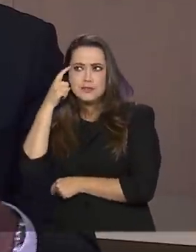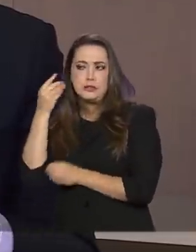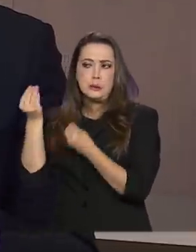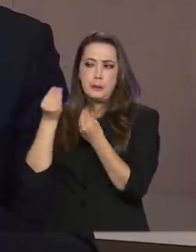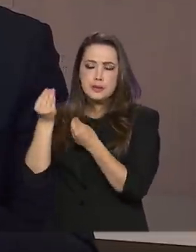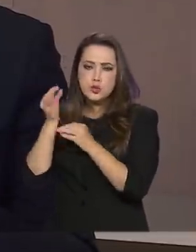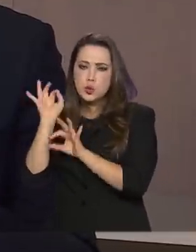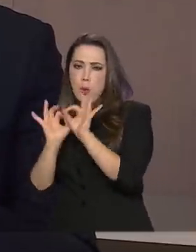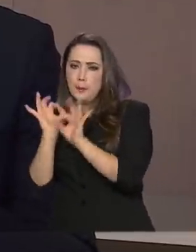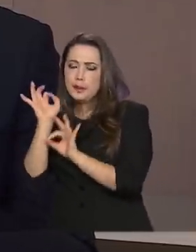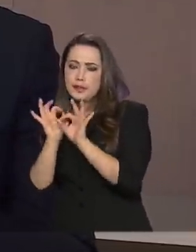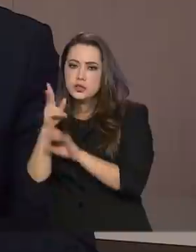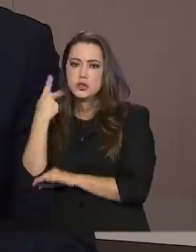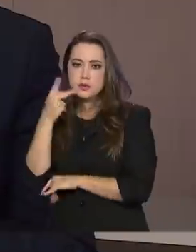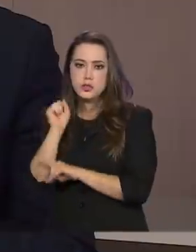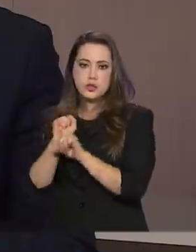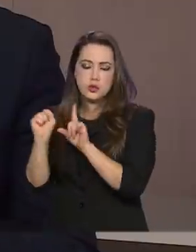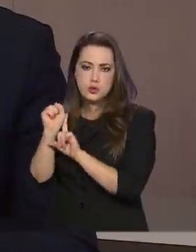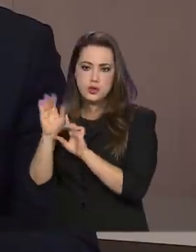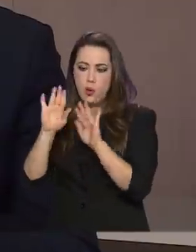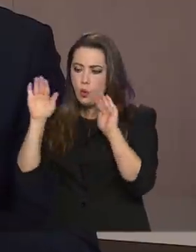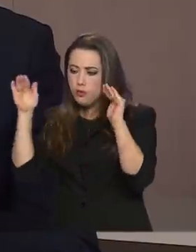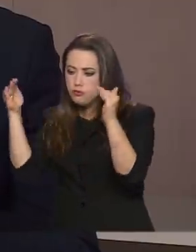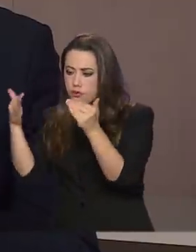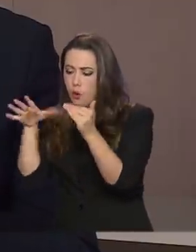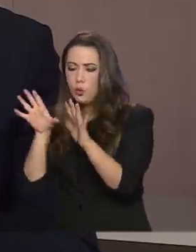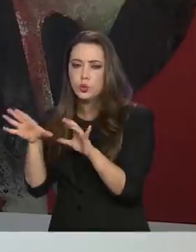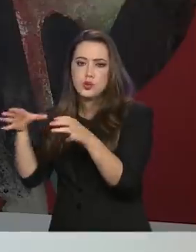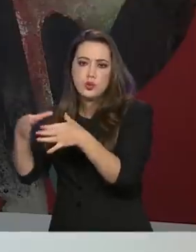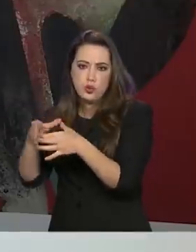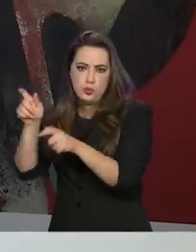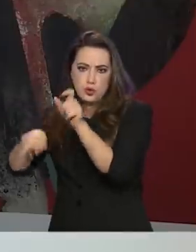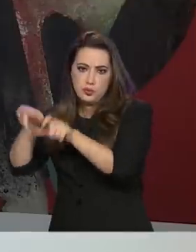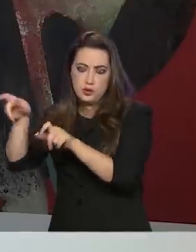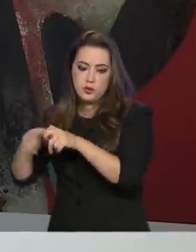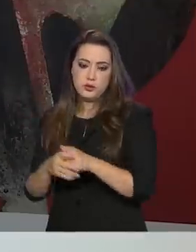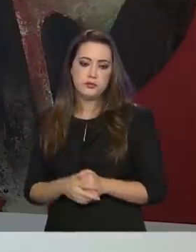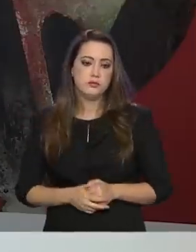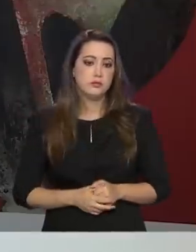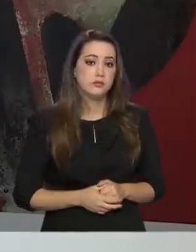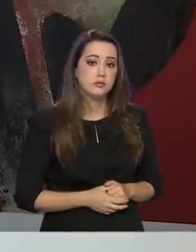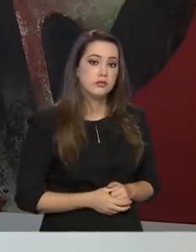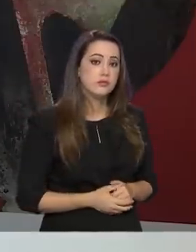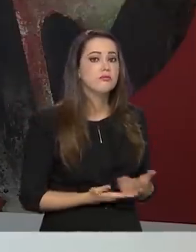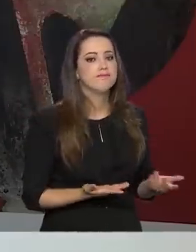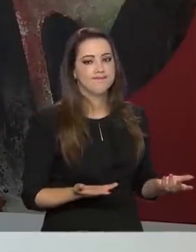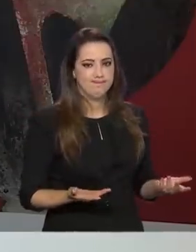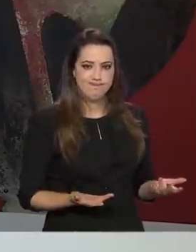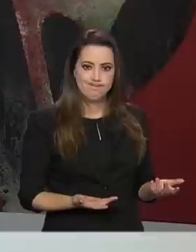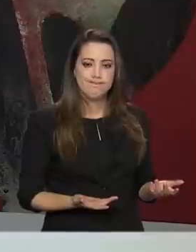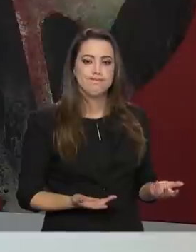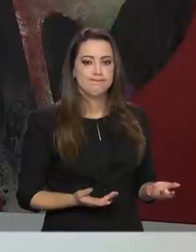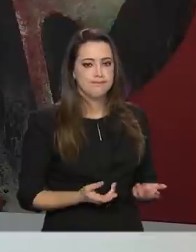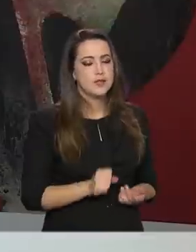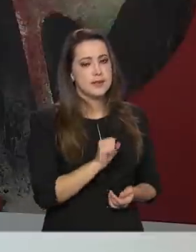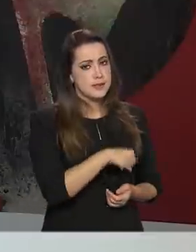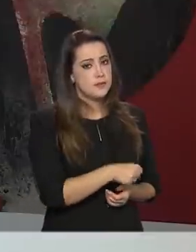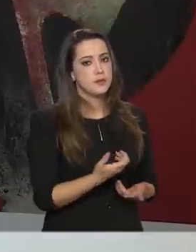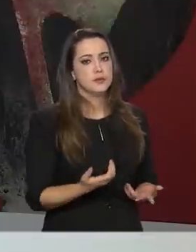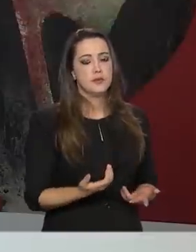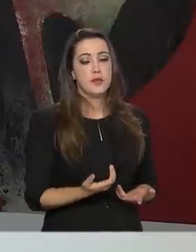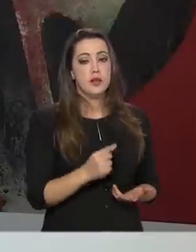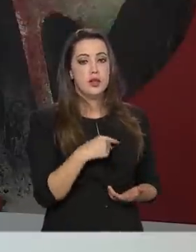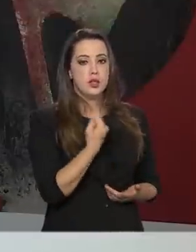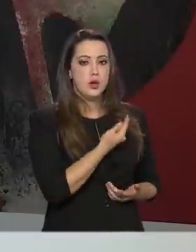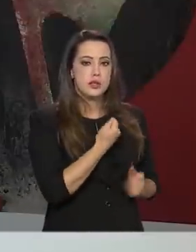restauração das políticas sociais voltadas a esse público? Certamente, certamente. Nós temos que dividir a política